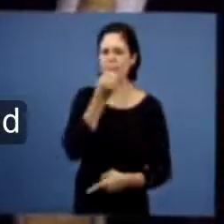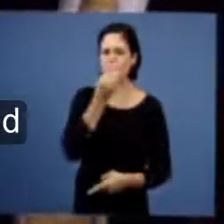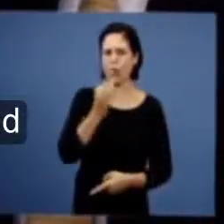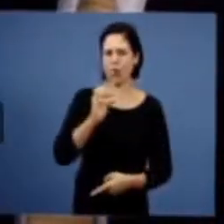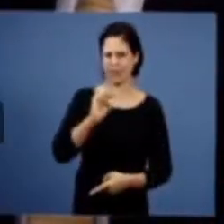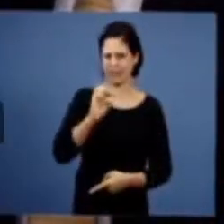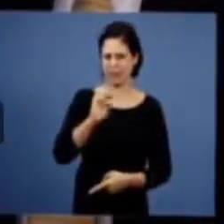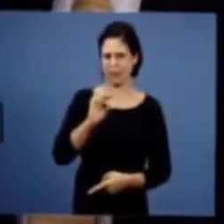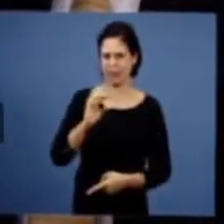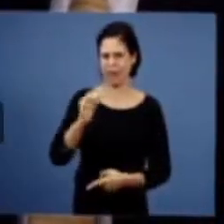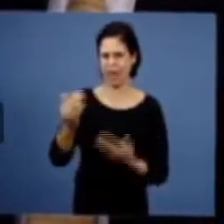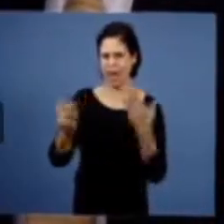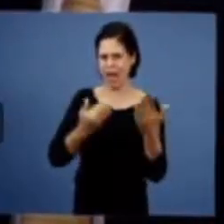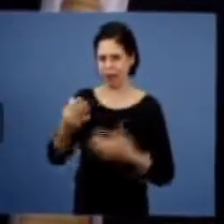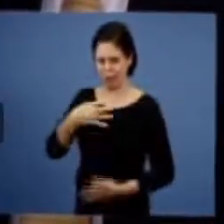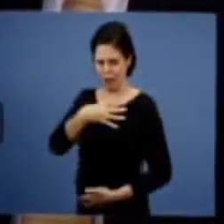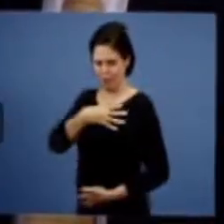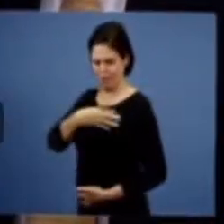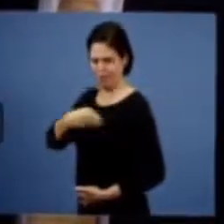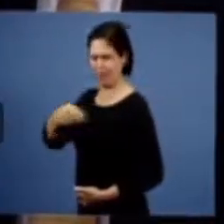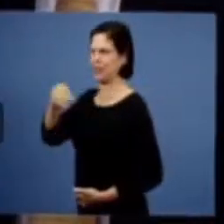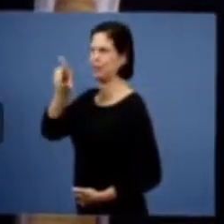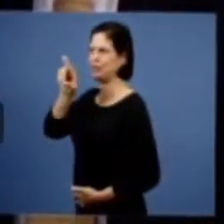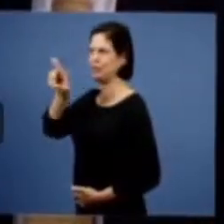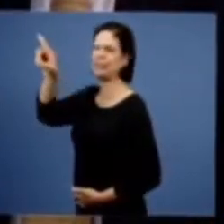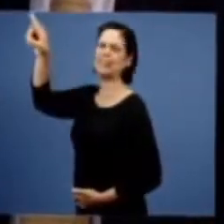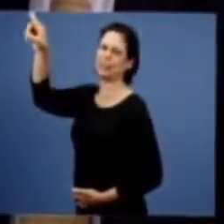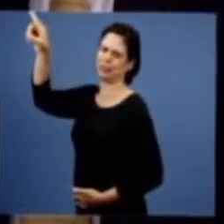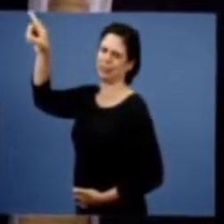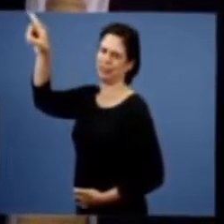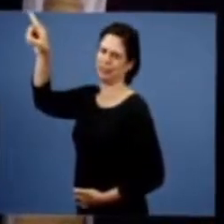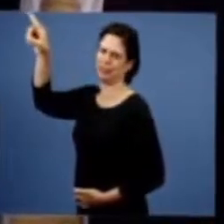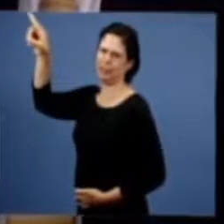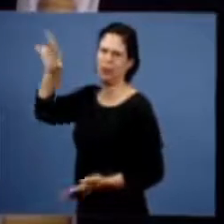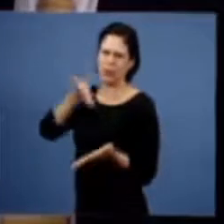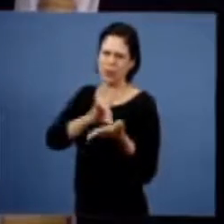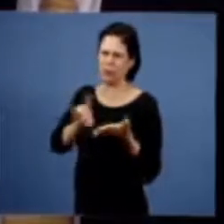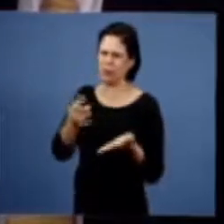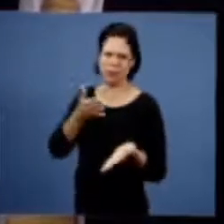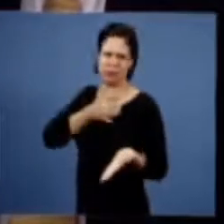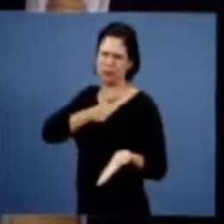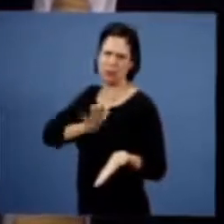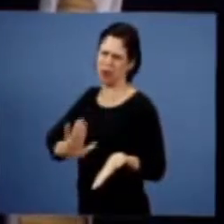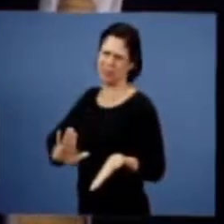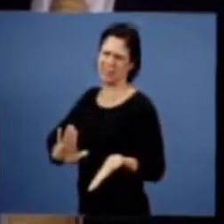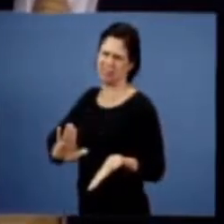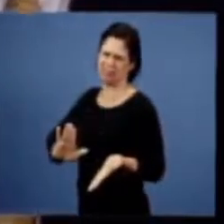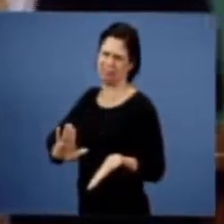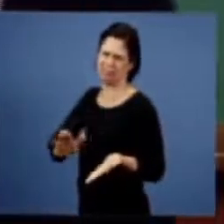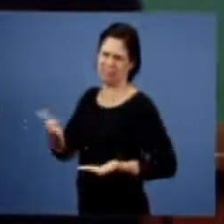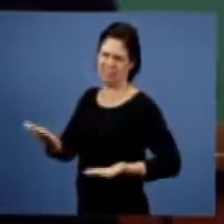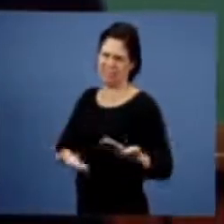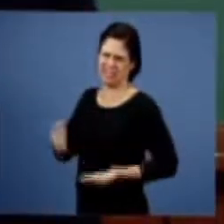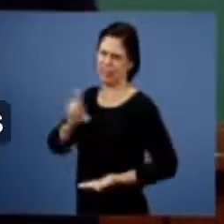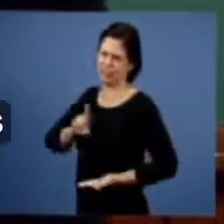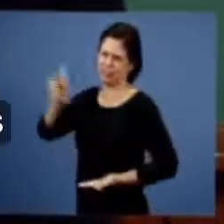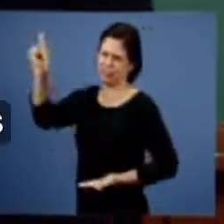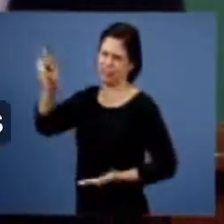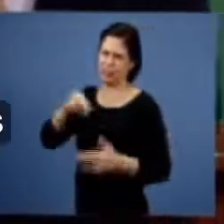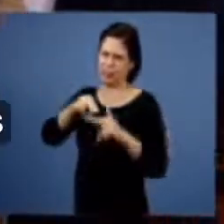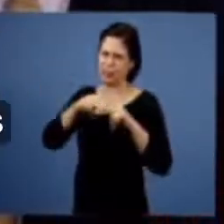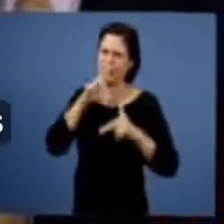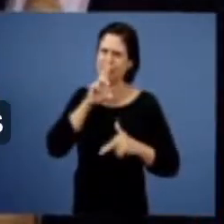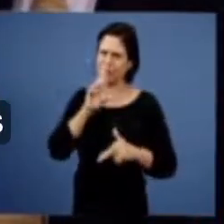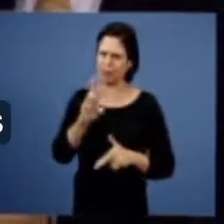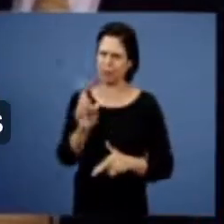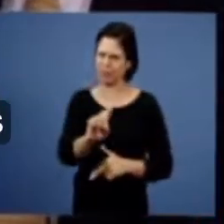os filhos do reino, os filhos do reino não interessam a ele, não servem ao inimigo então, por isso a resposta está